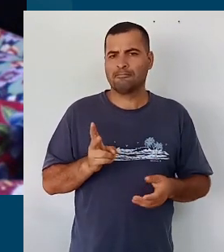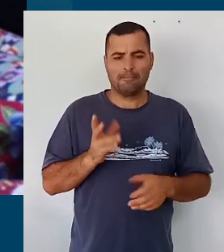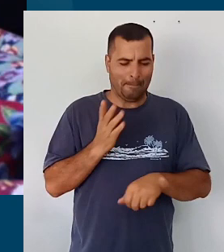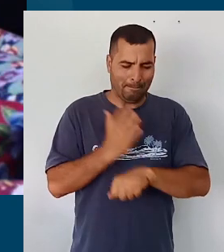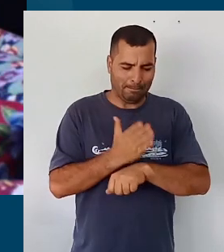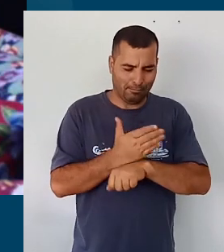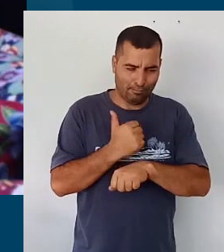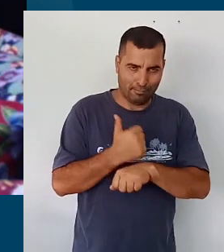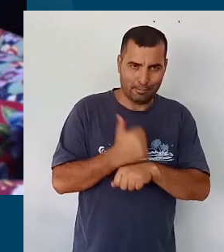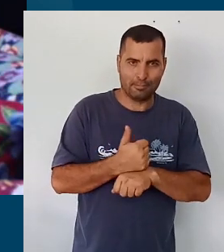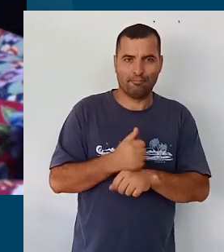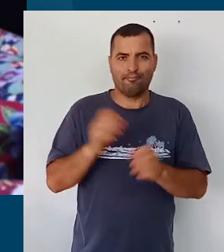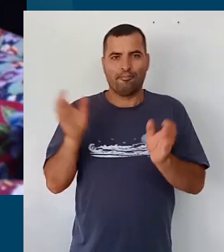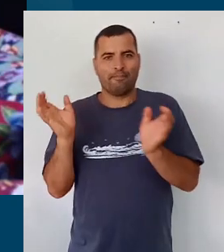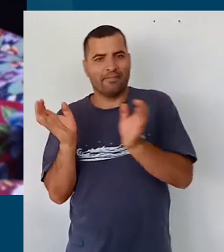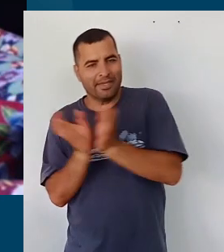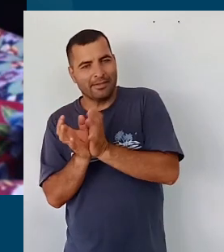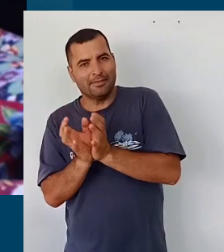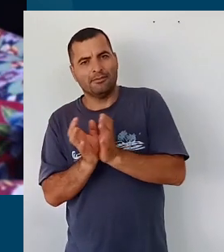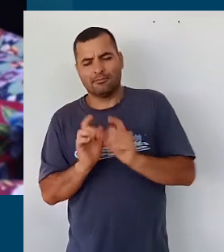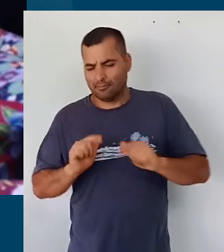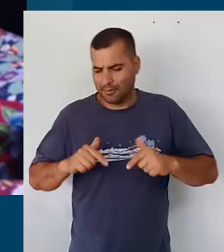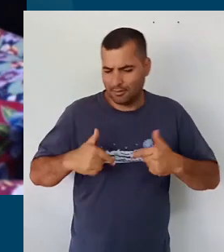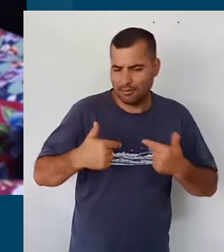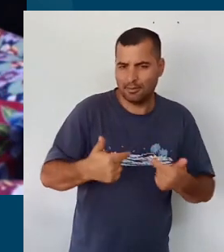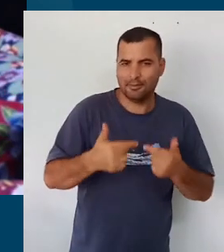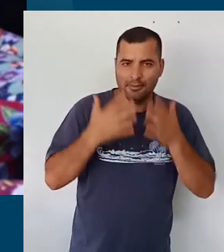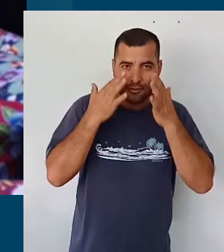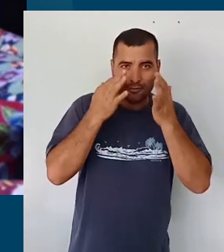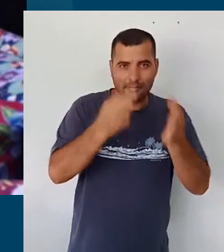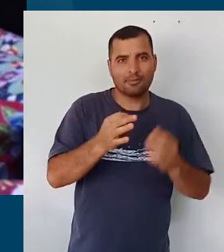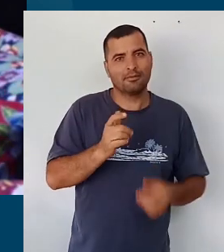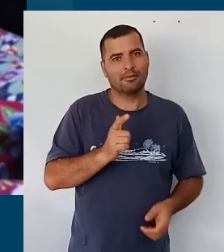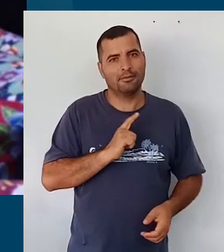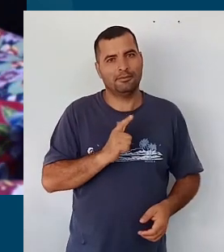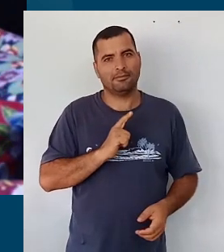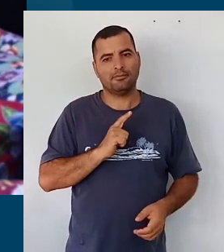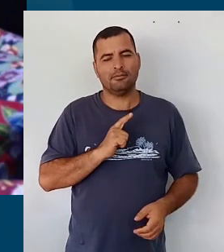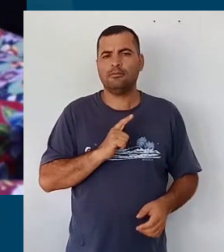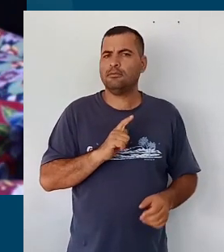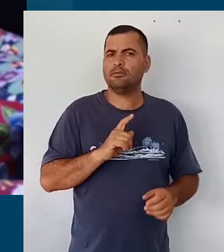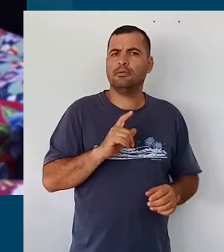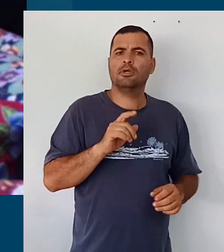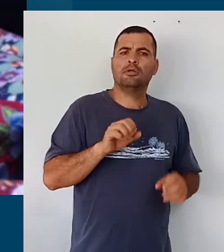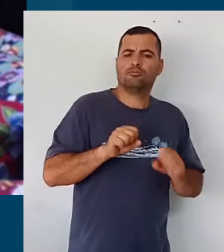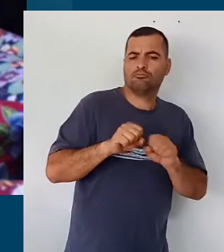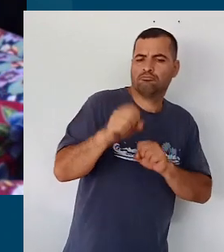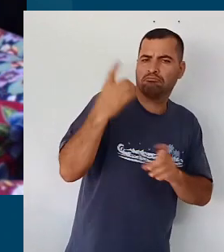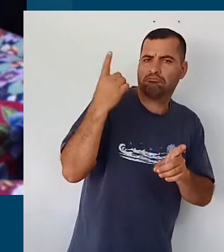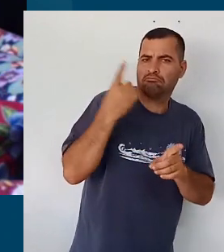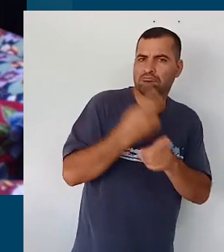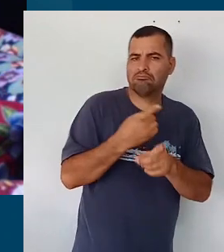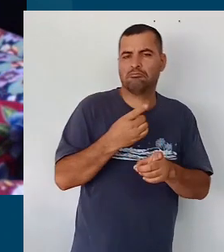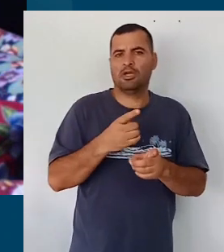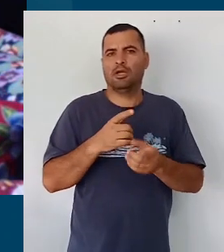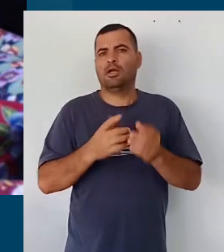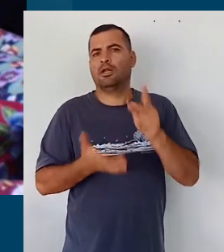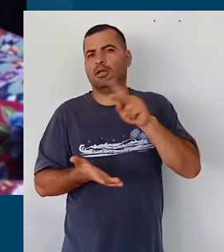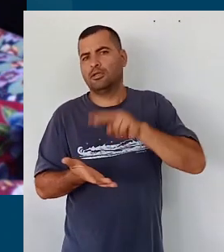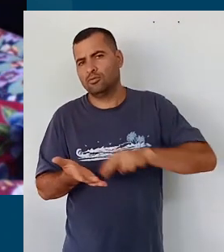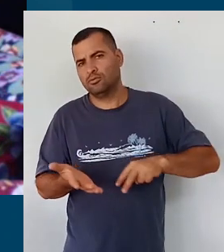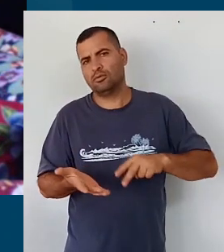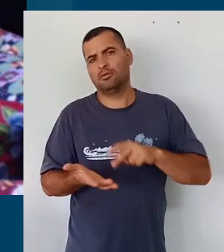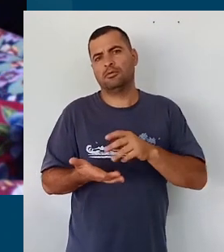atenta e muito envolvida em todas as etapas, né, das sessões formativas, das leituras dos documentos,